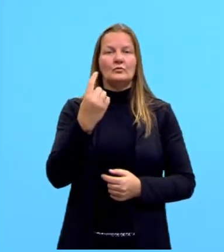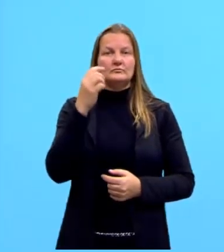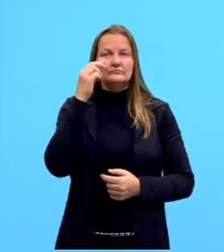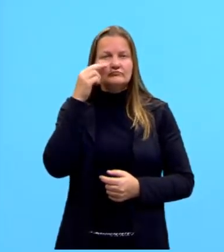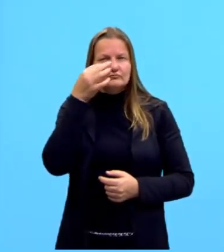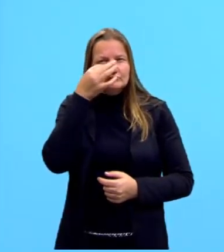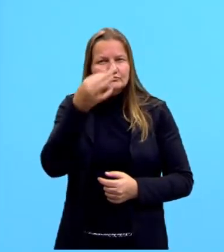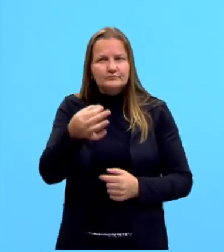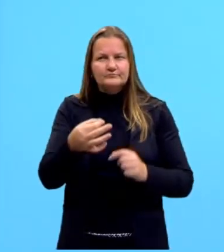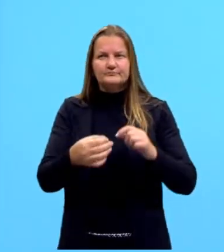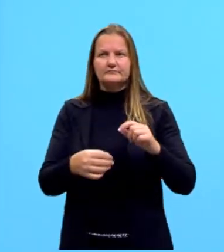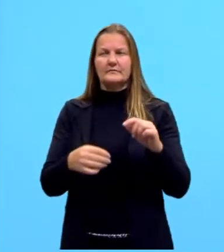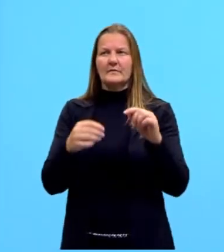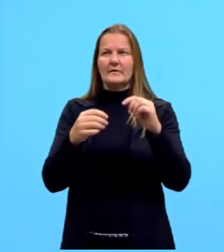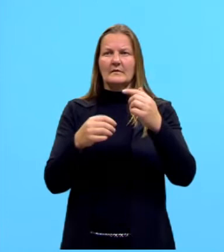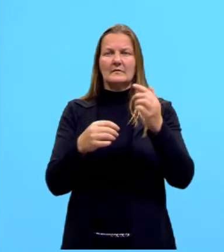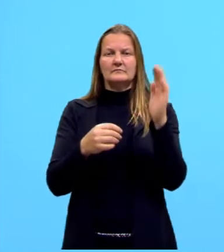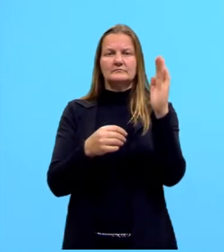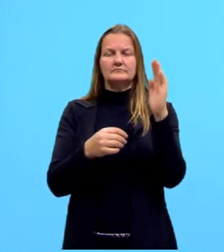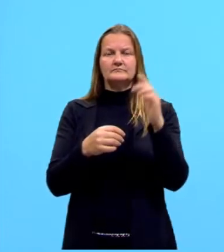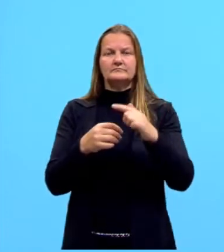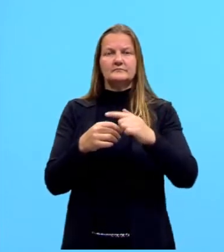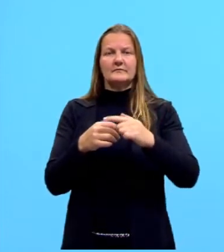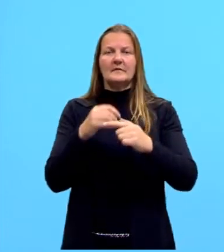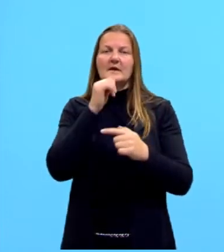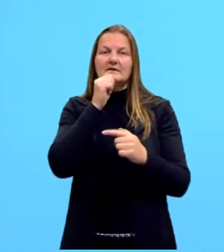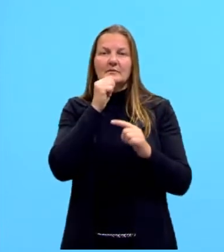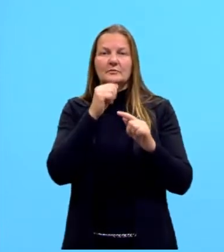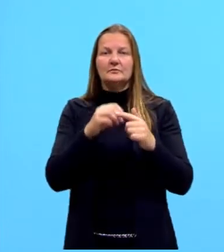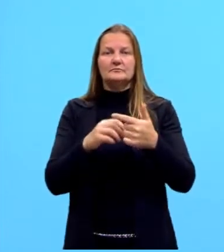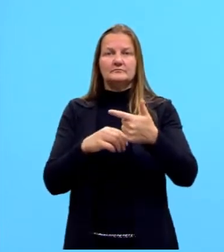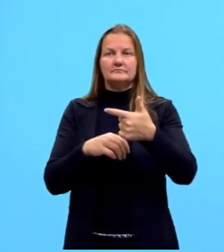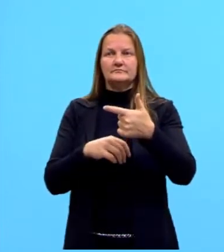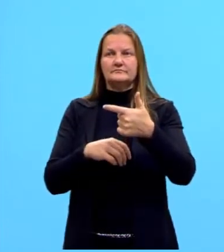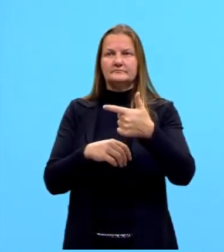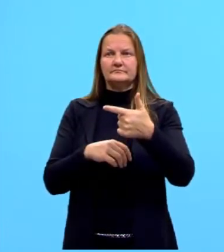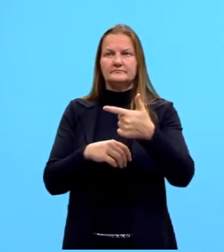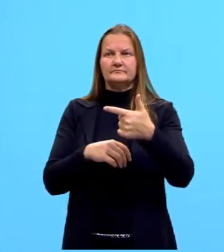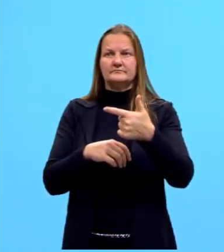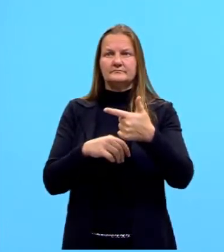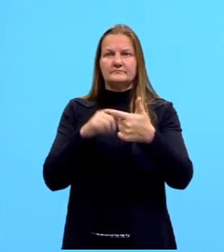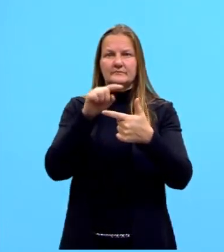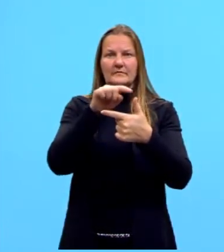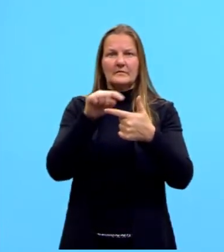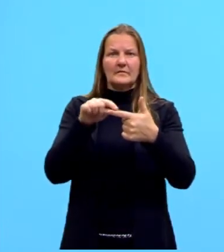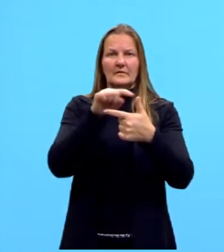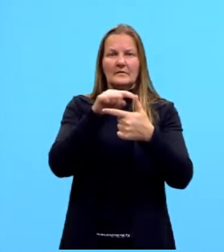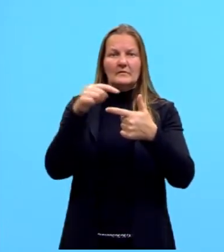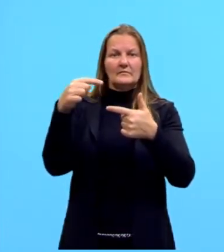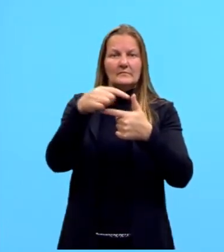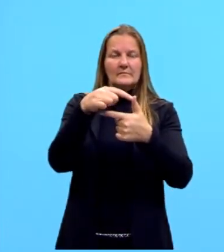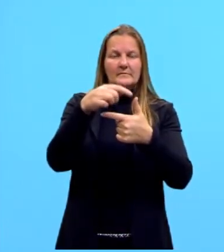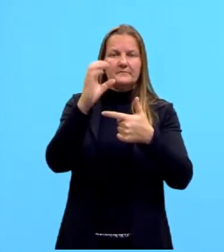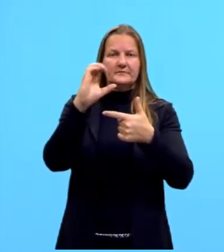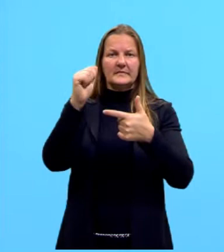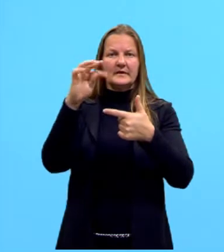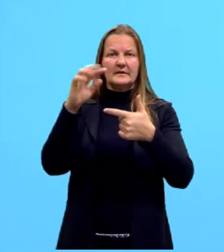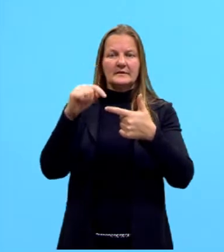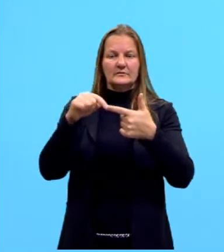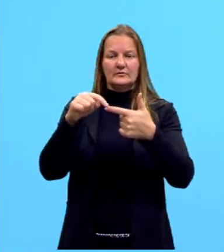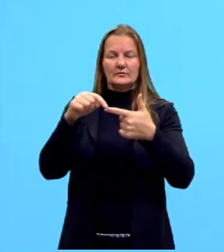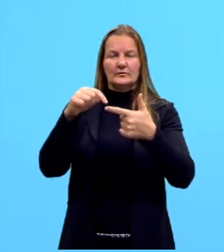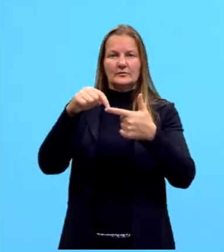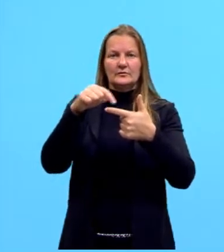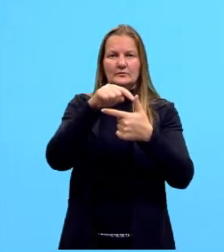Se nós olharmos para o ângulo alfa, nós temos os dois catetos, mas nós vamos determinar,